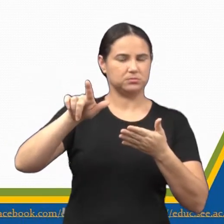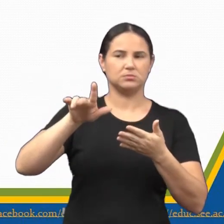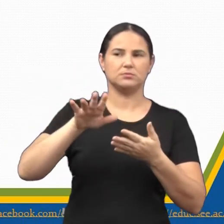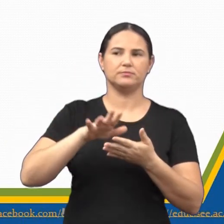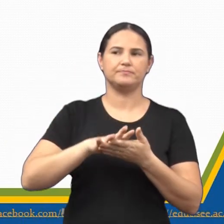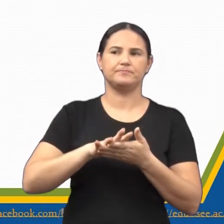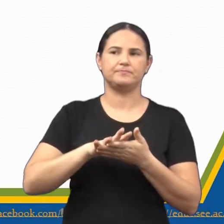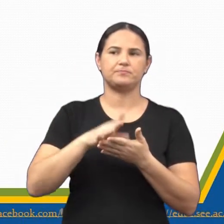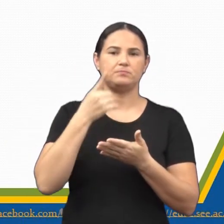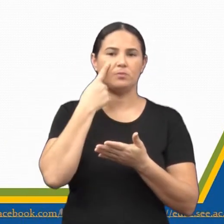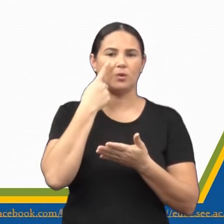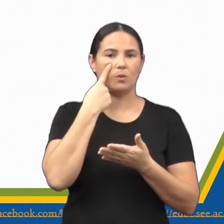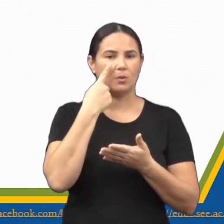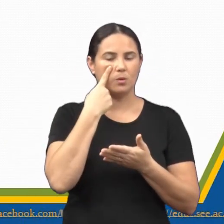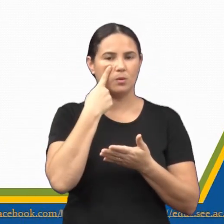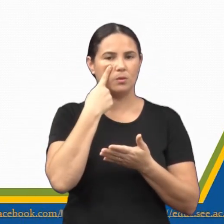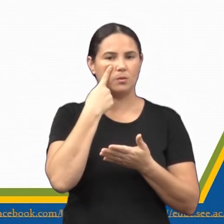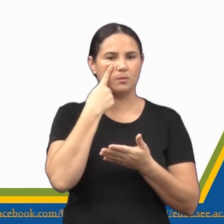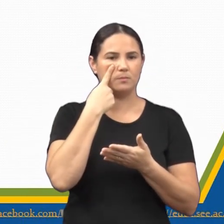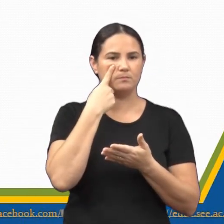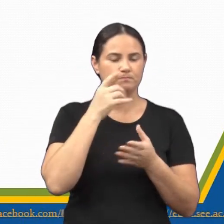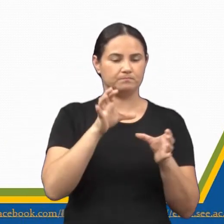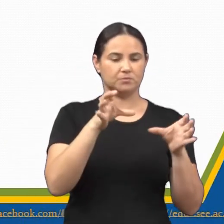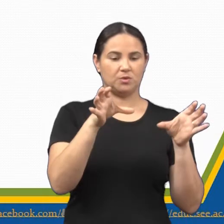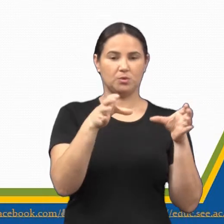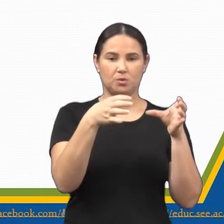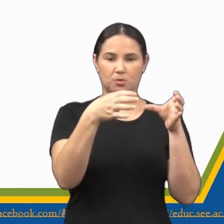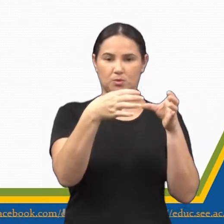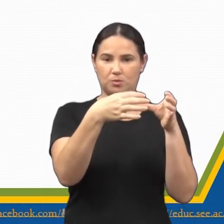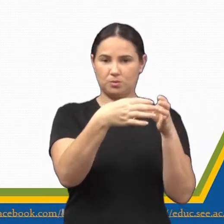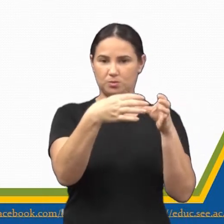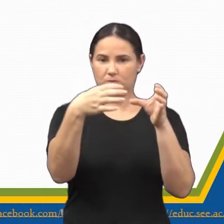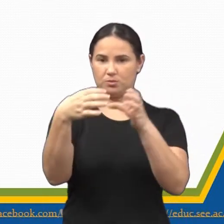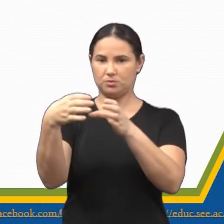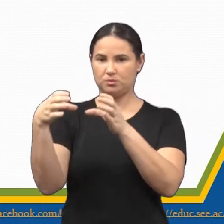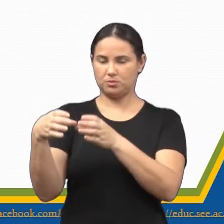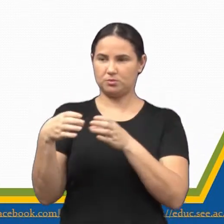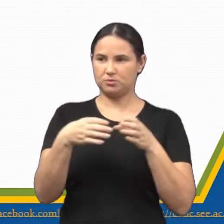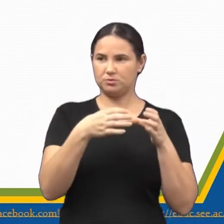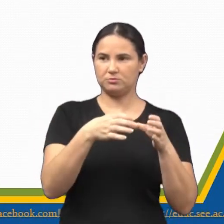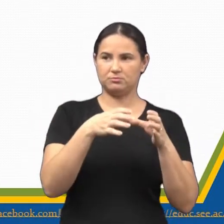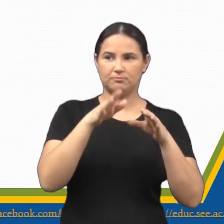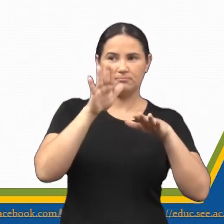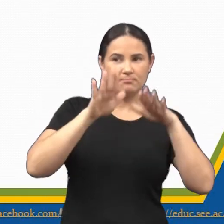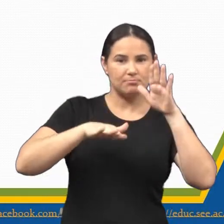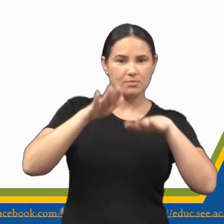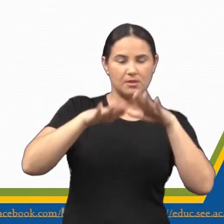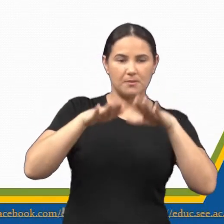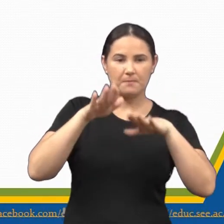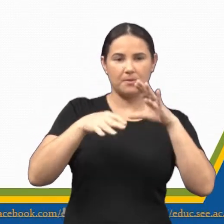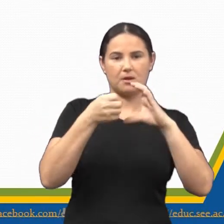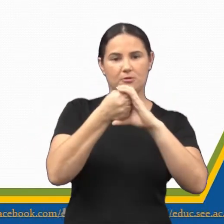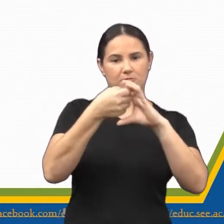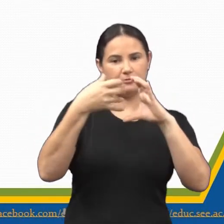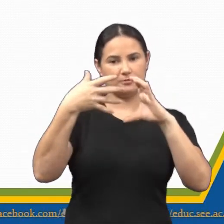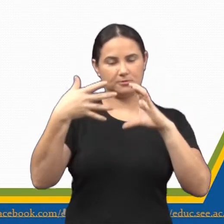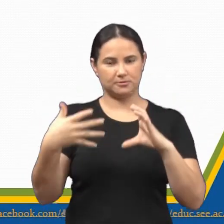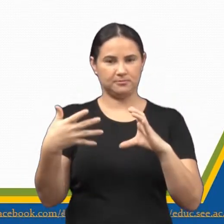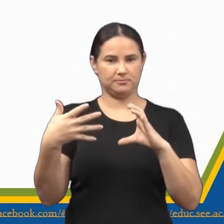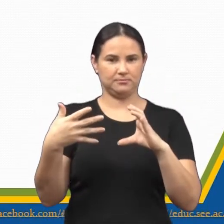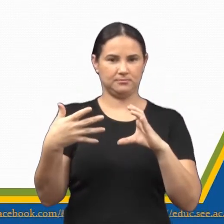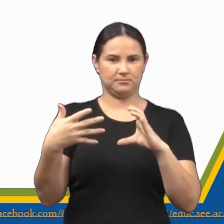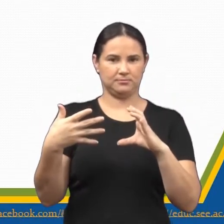Ó, acompanha comigo. Os bairros recebem determinadas denominações, segundo as suas características,